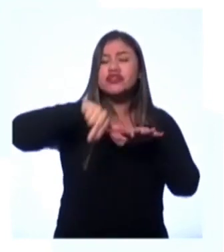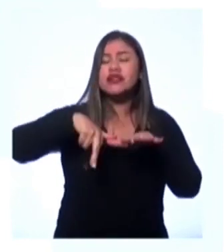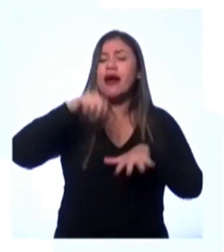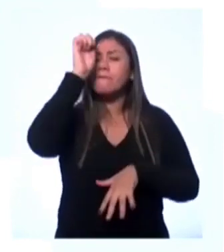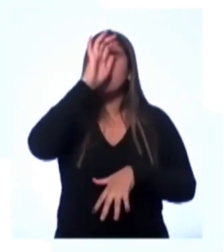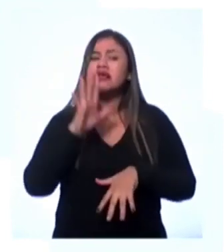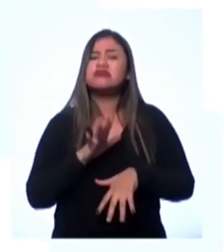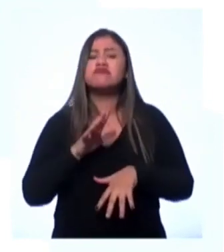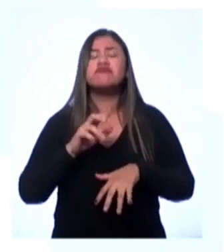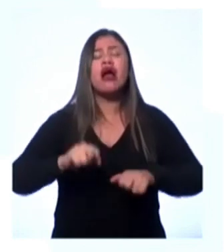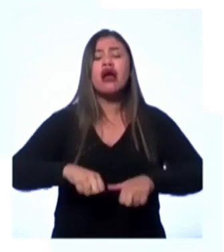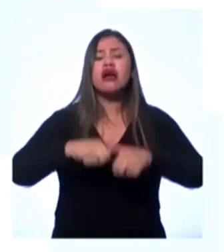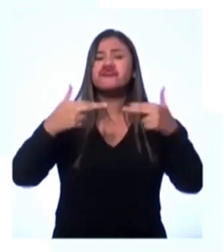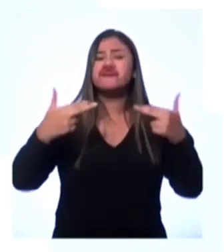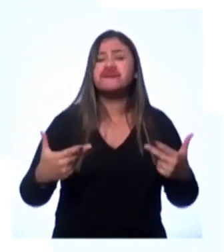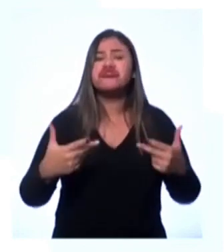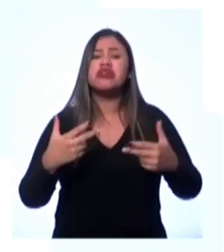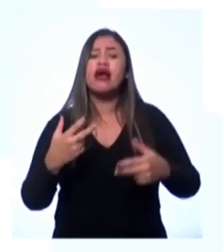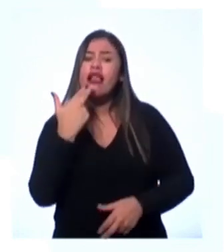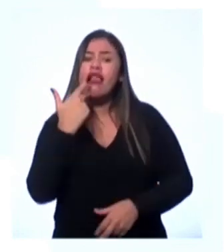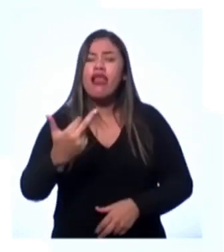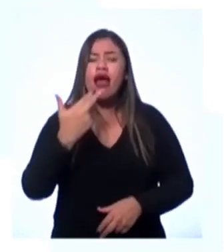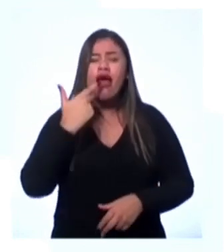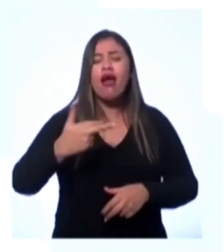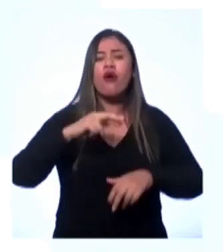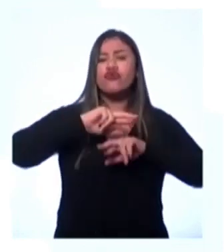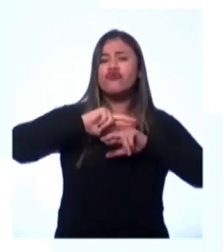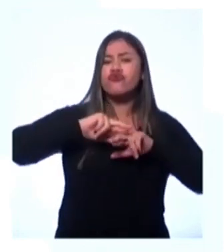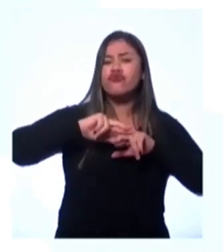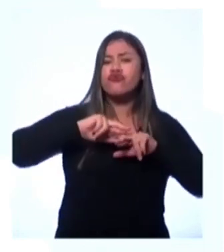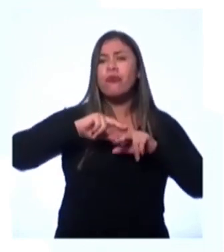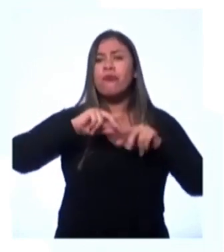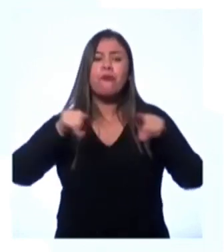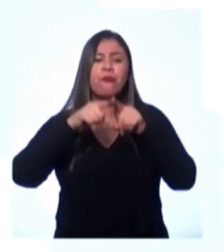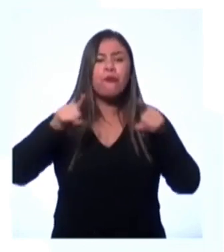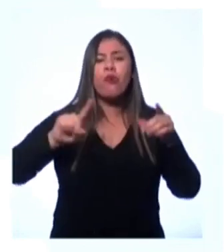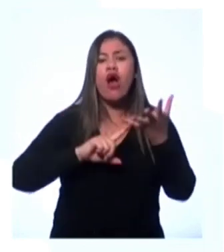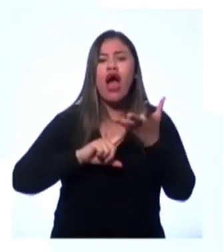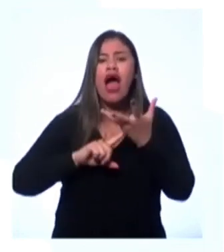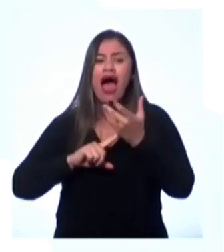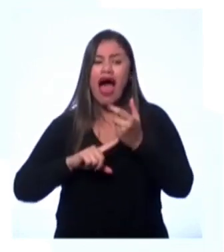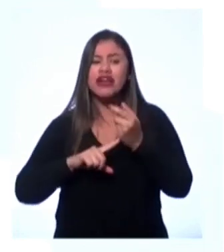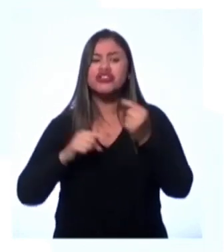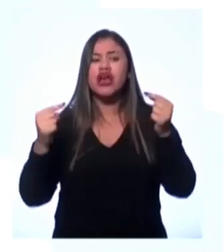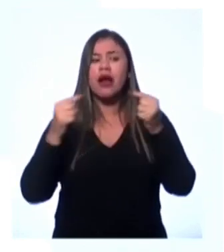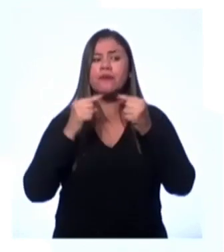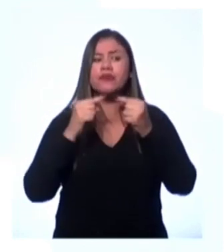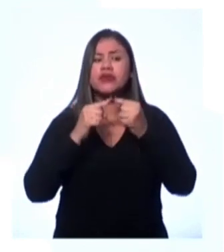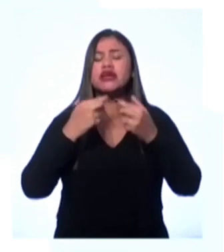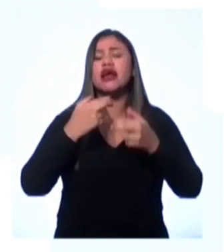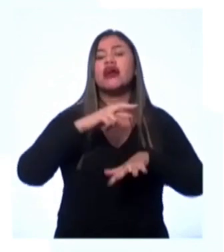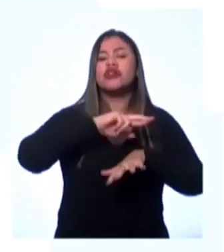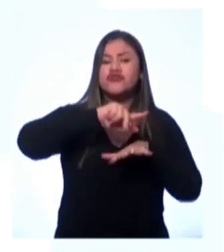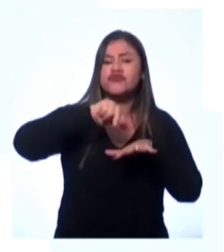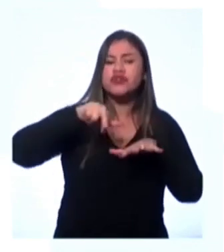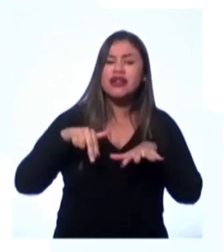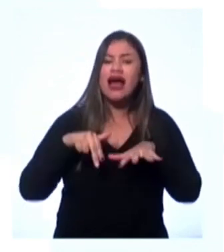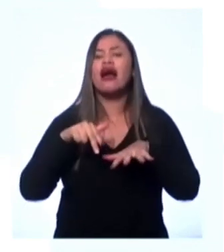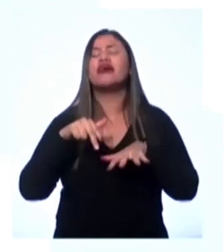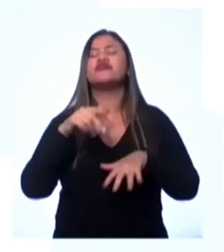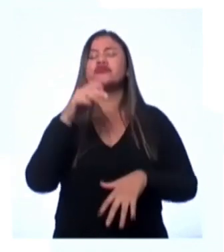diferentes etnias, origens, línguas, música, arte dos povos que compõem a diversidade brasileira?